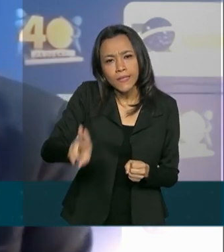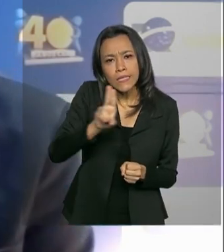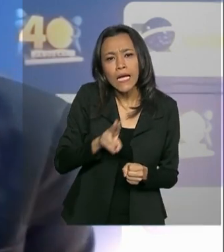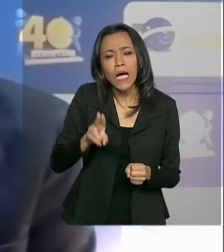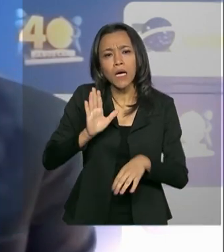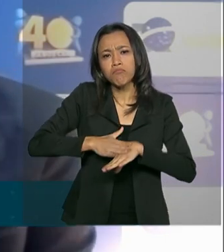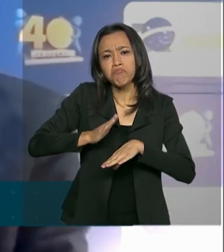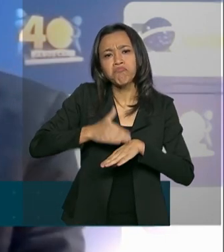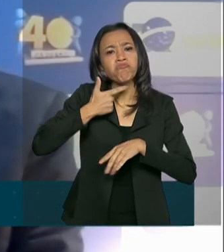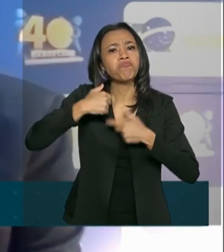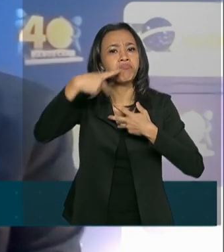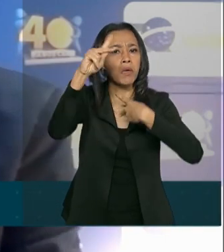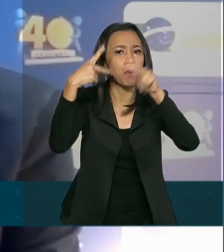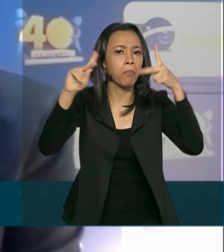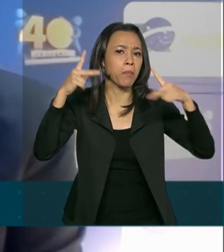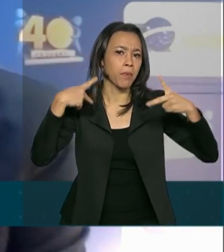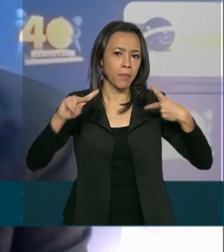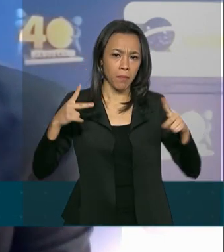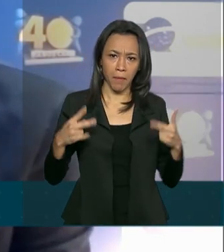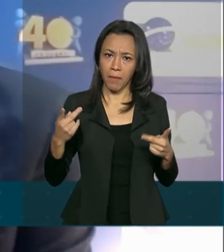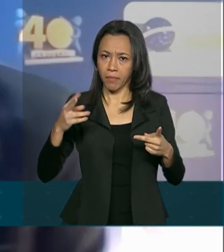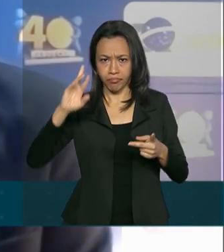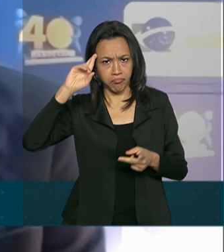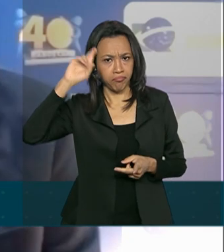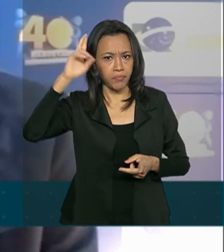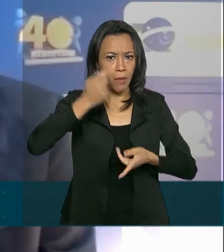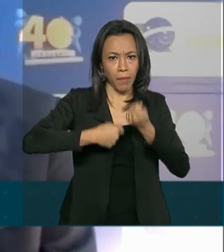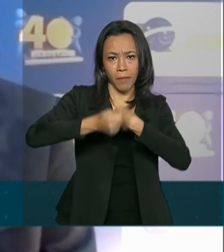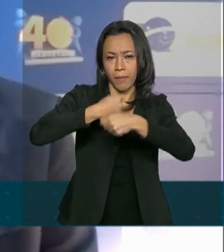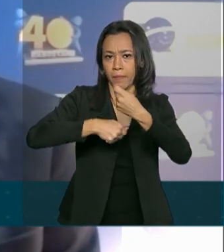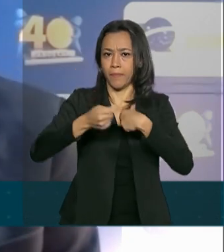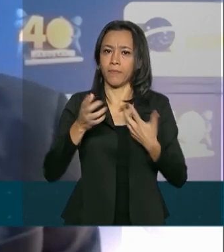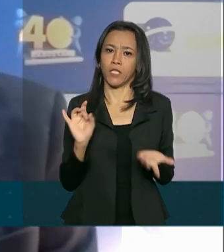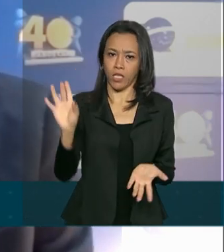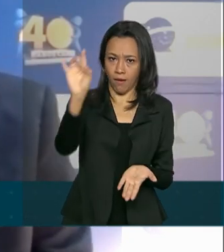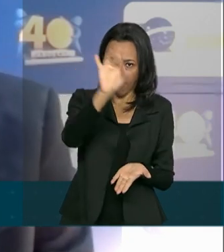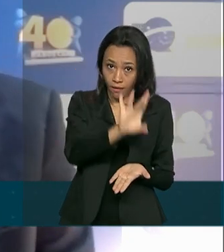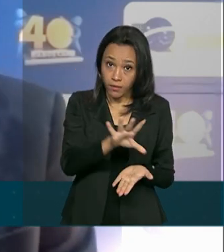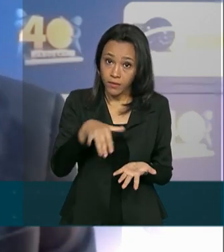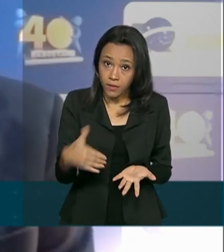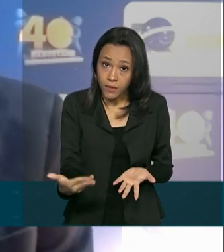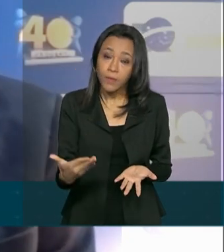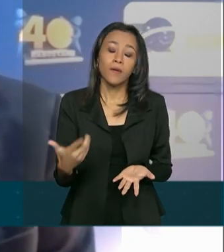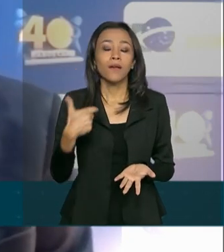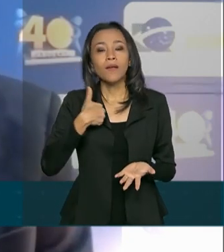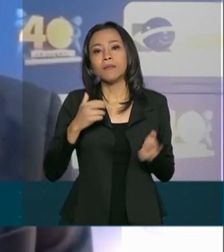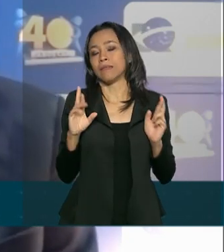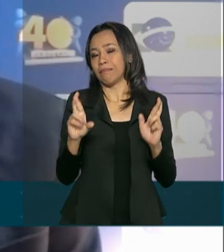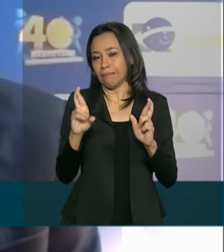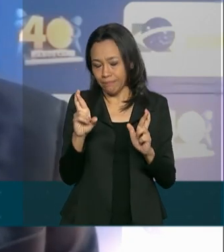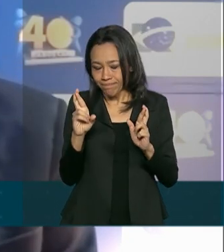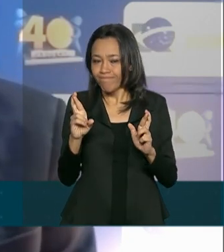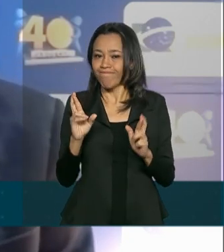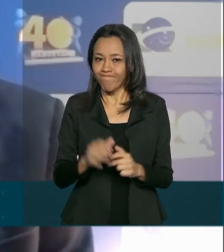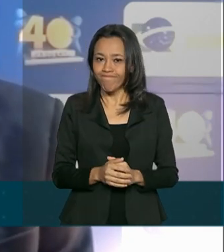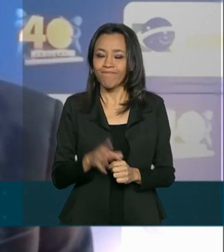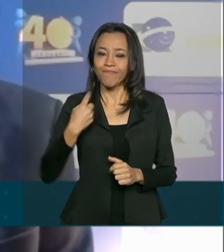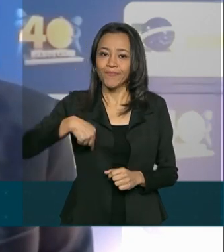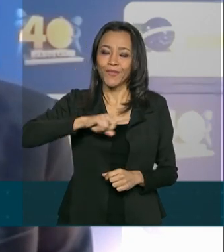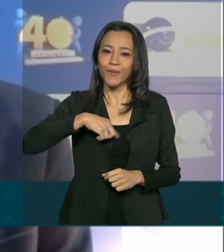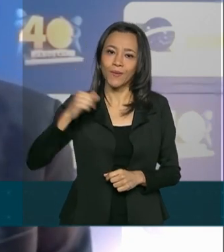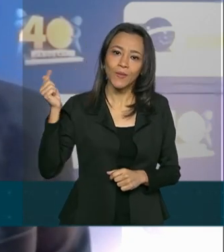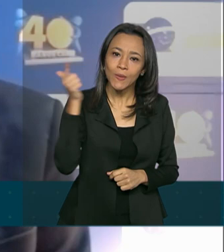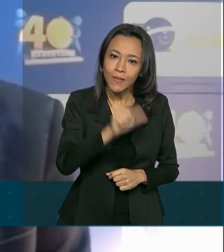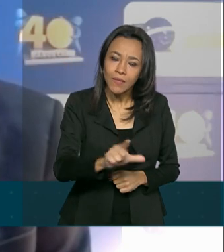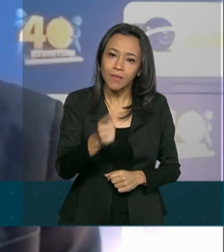necessidade de cada gestão do Brasil. Então, eu espero que a gente possa